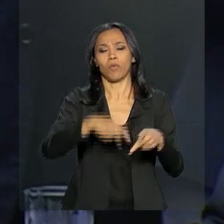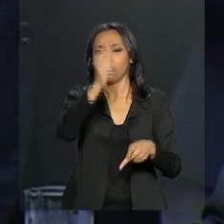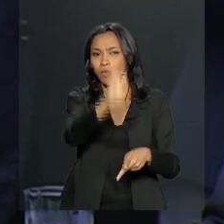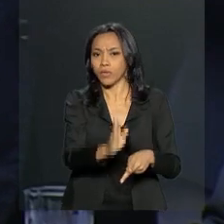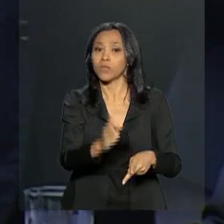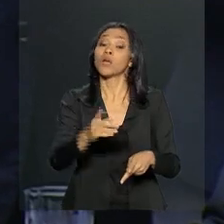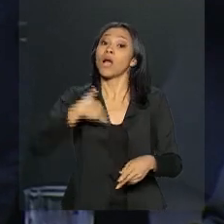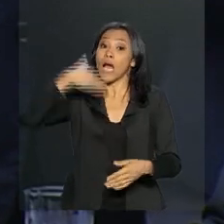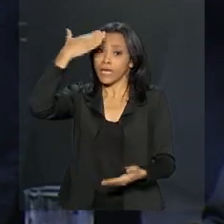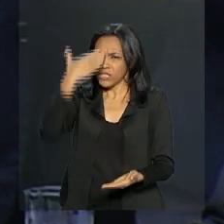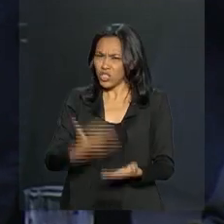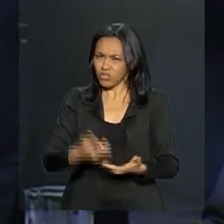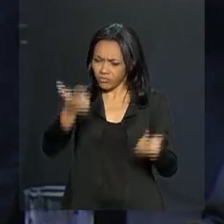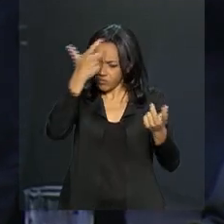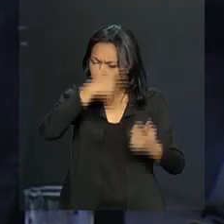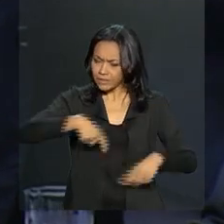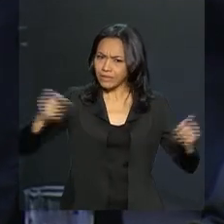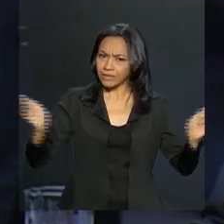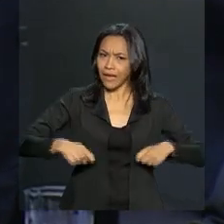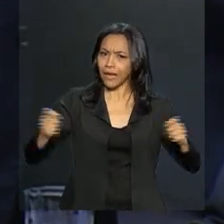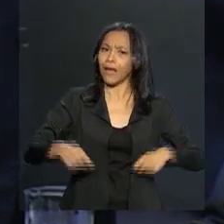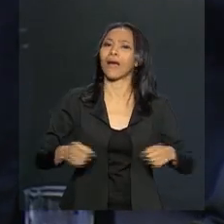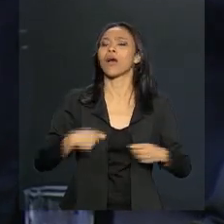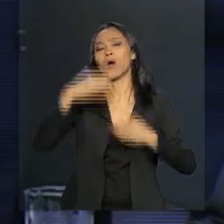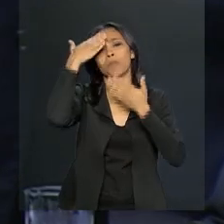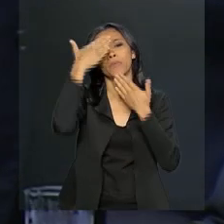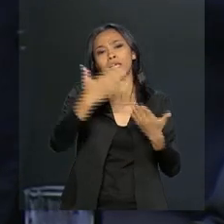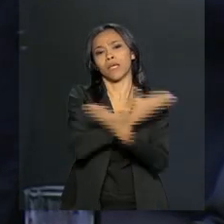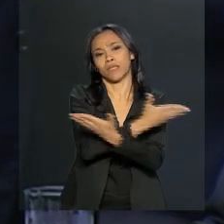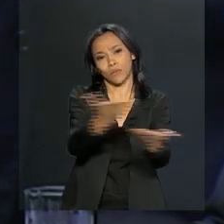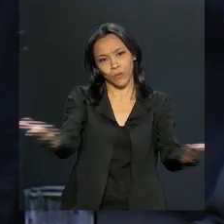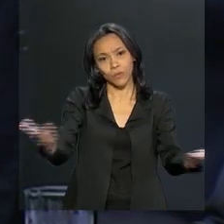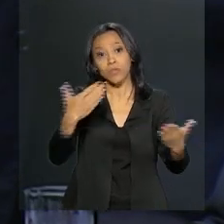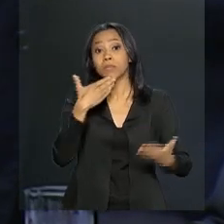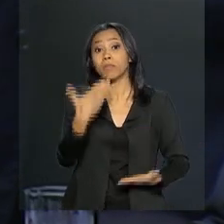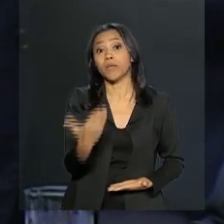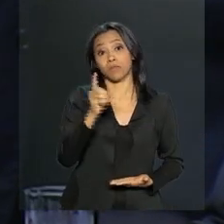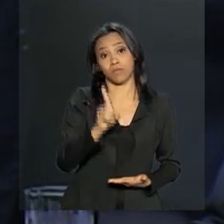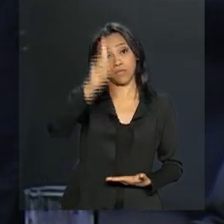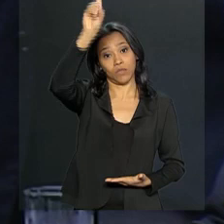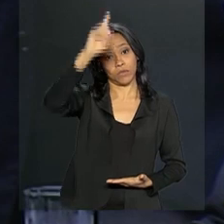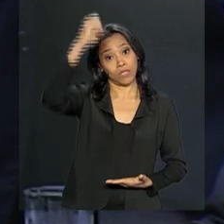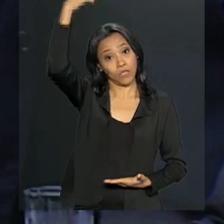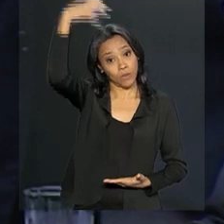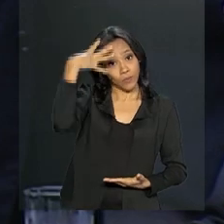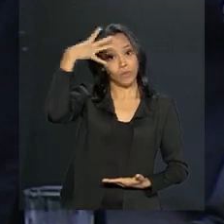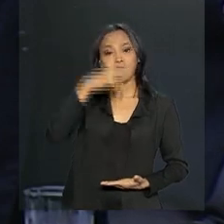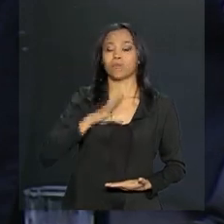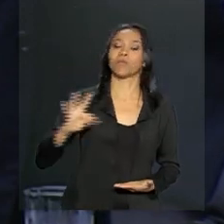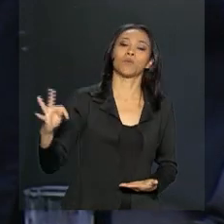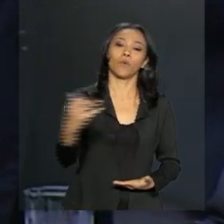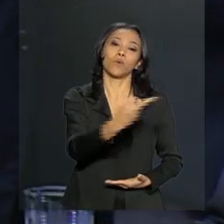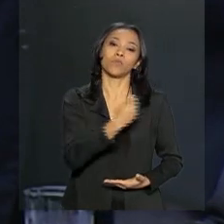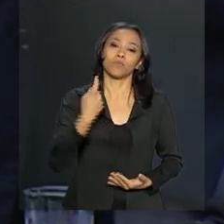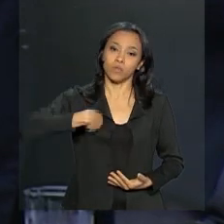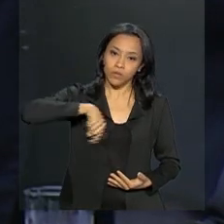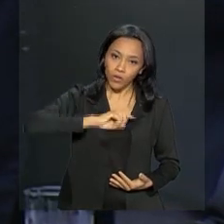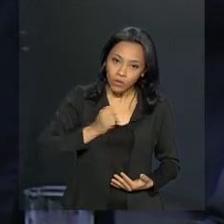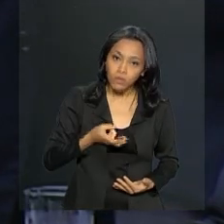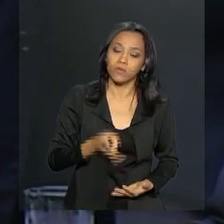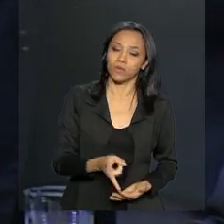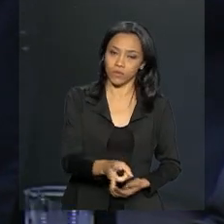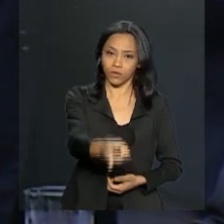acredito em nosso potencial. Meu muito obrigado a todos e peço a Deus que nos ilumine a todos para continuar